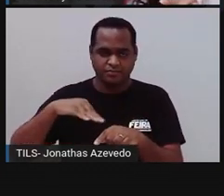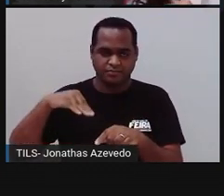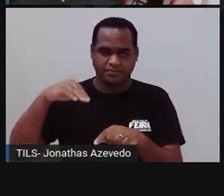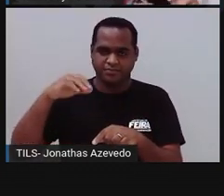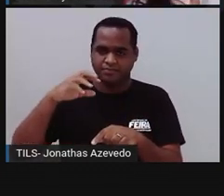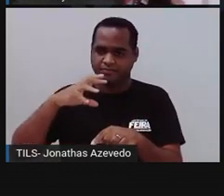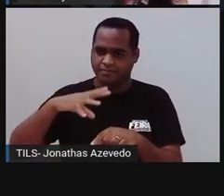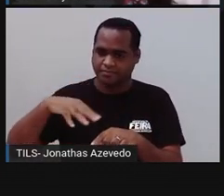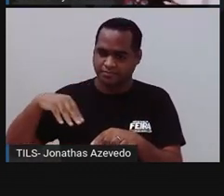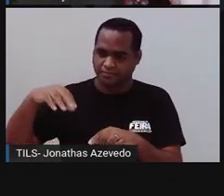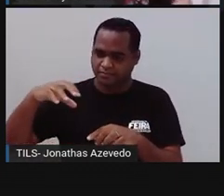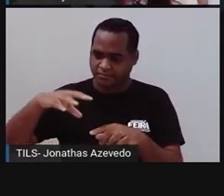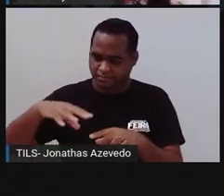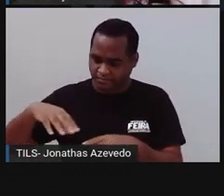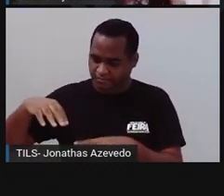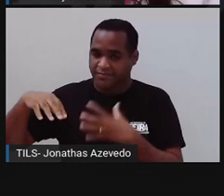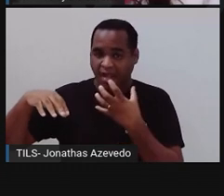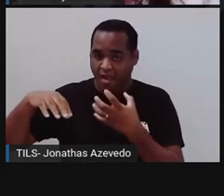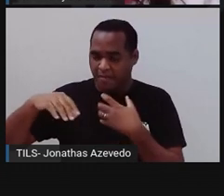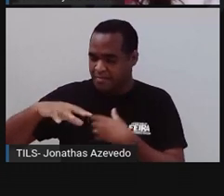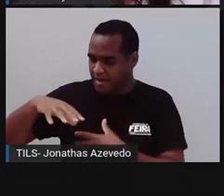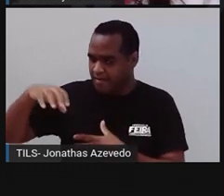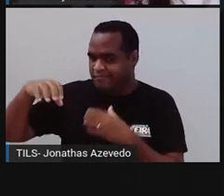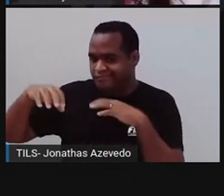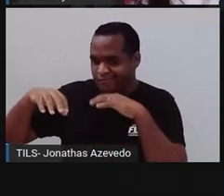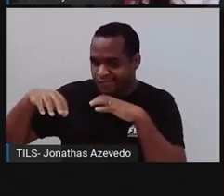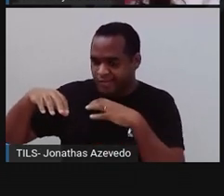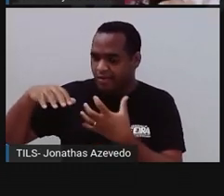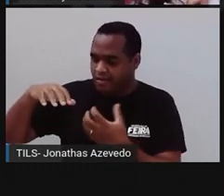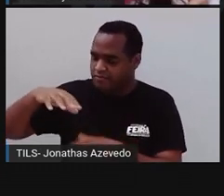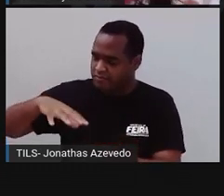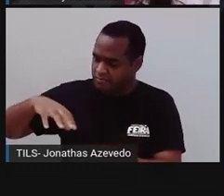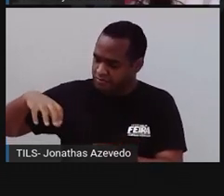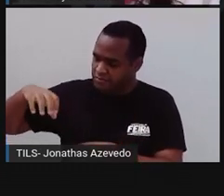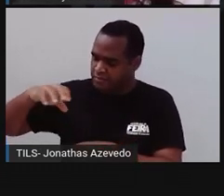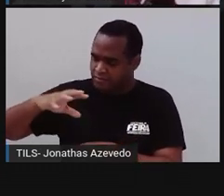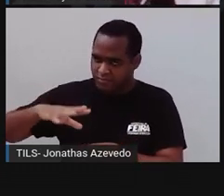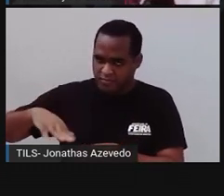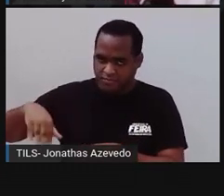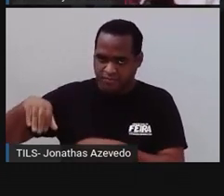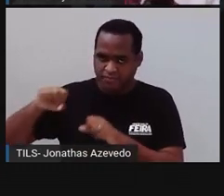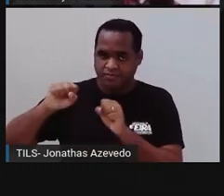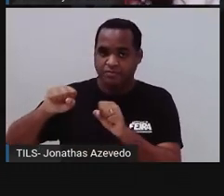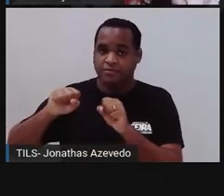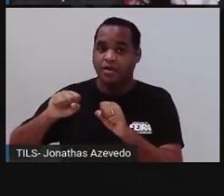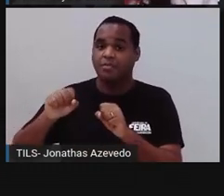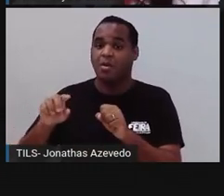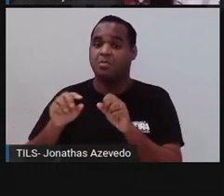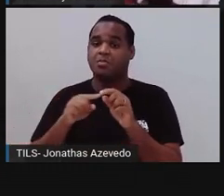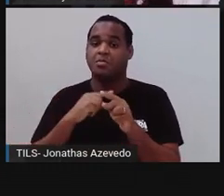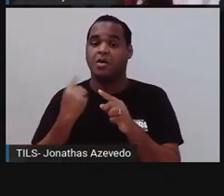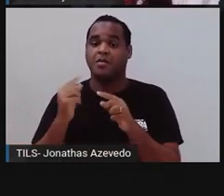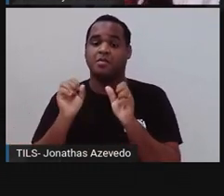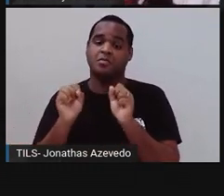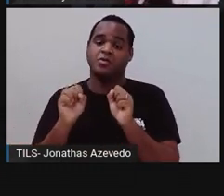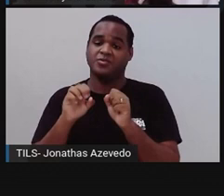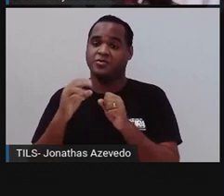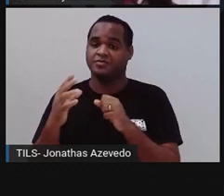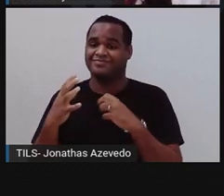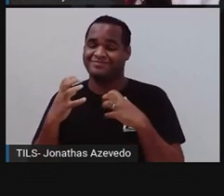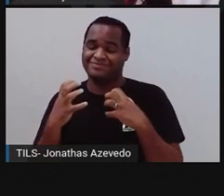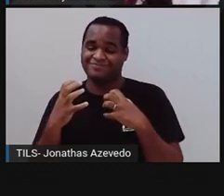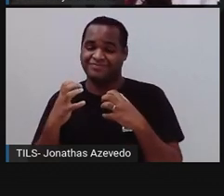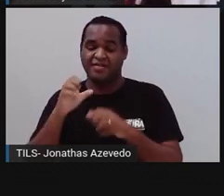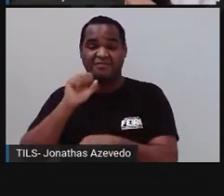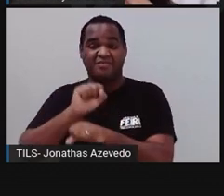a depender do organismo ali, do animal que encostou nela, pode levar à morte ou então pode deixar ele paralisado